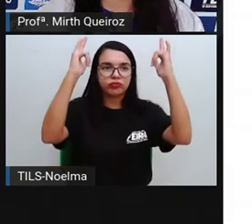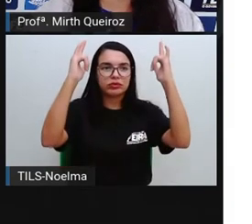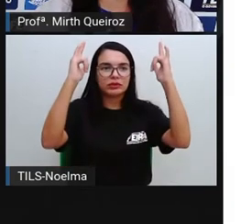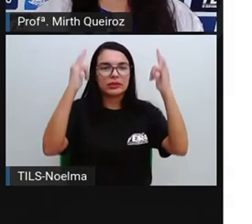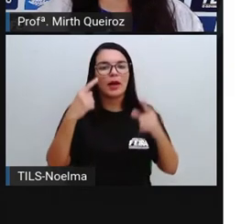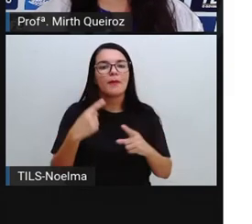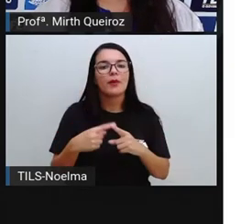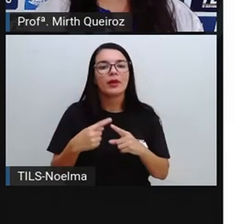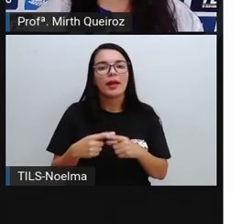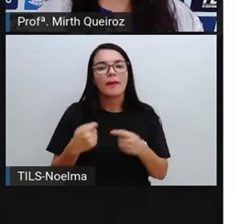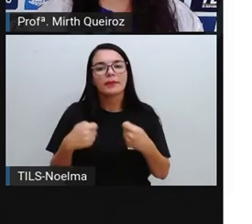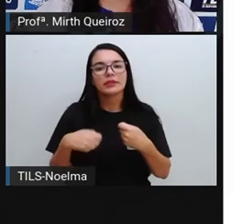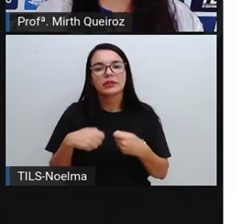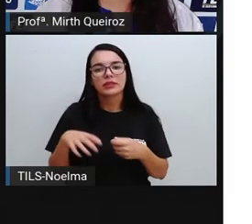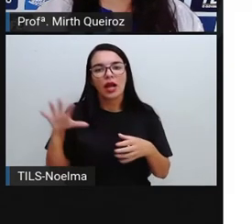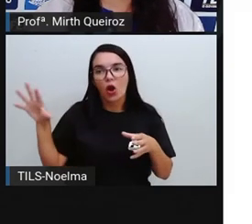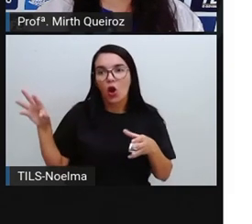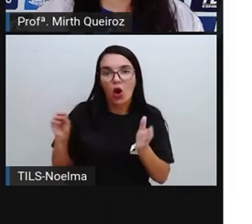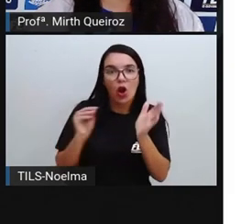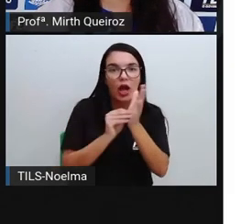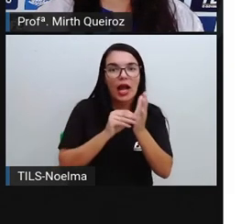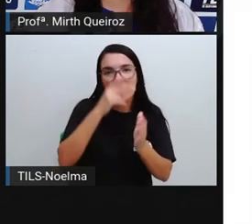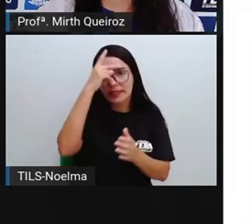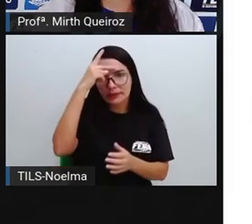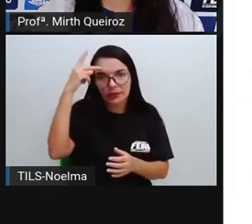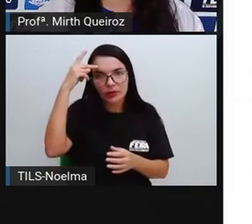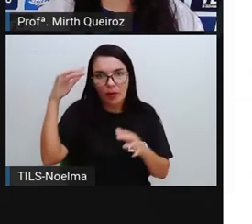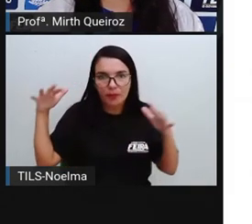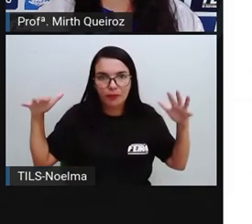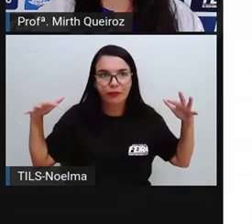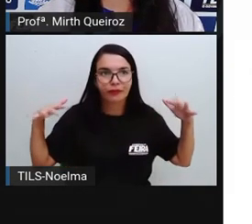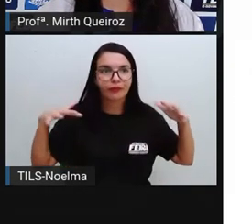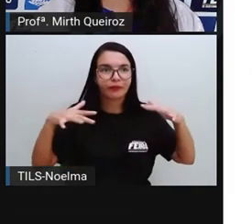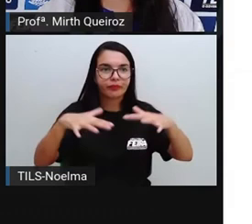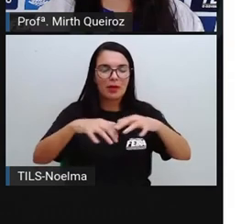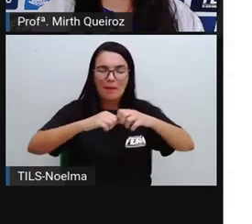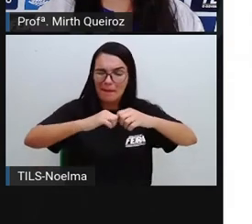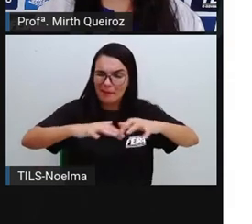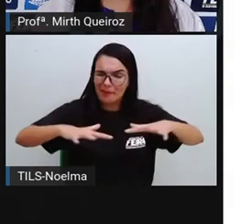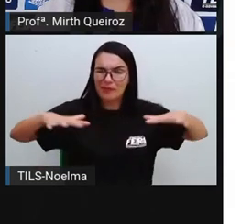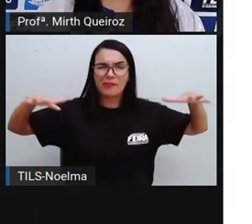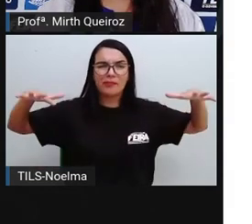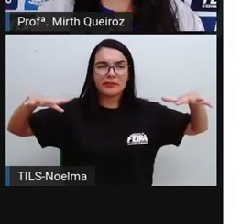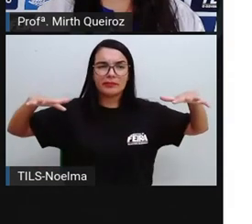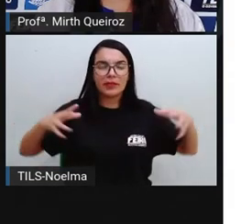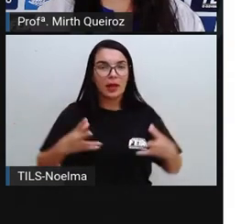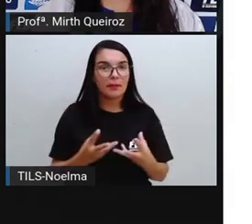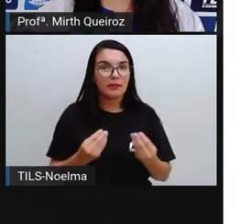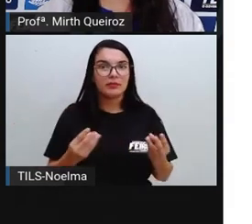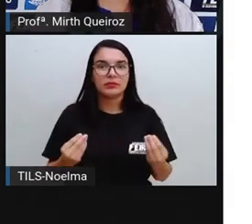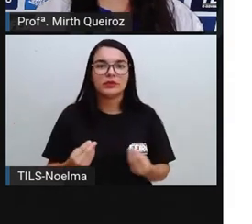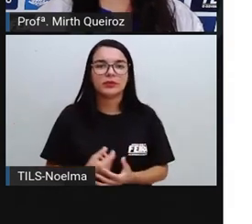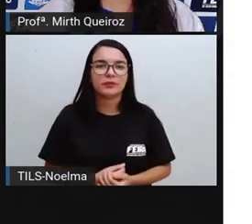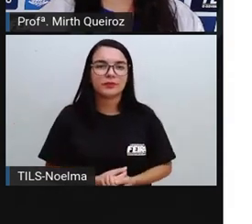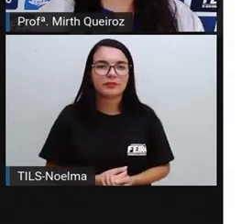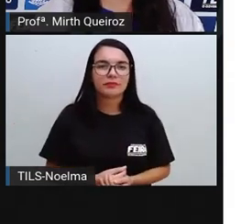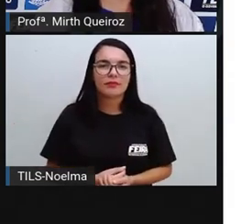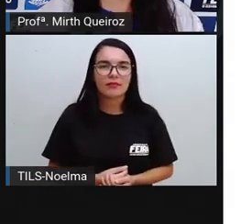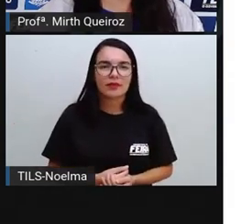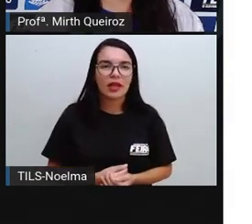altos para poder abrigar a população que vem crescendo, aumentando aí muito.